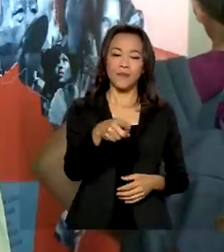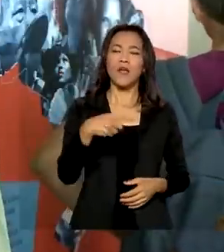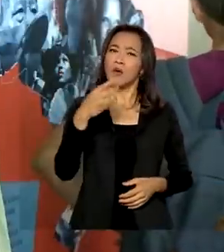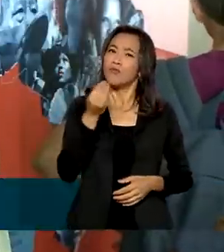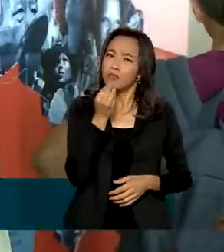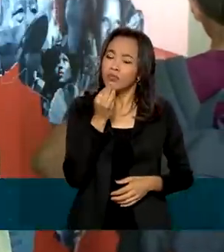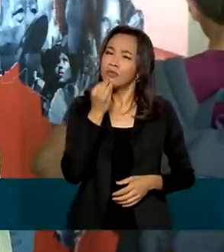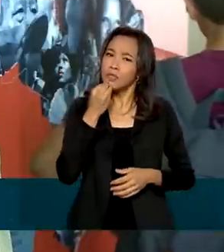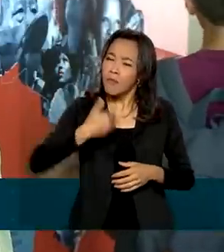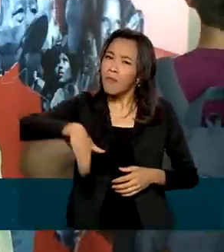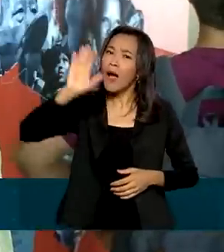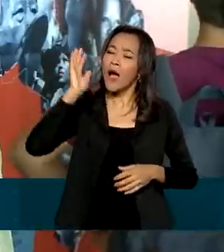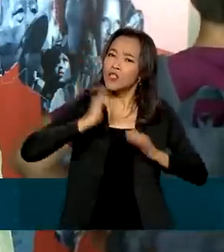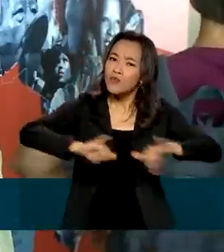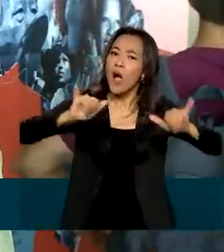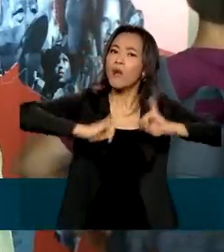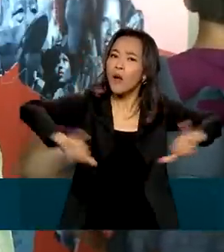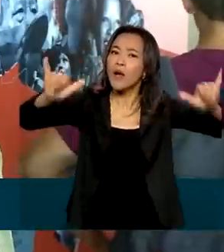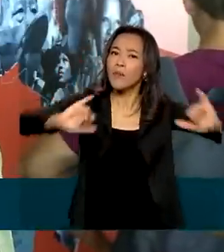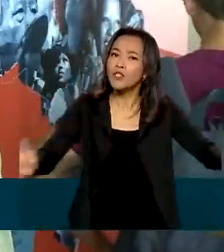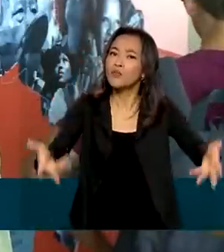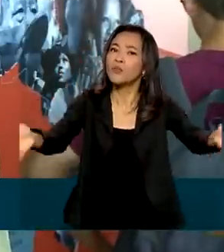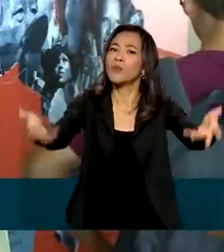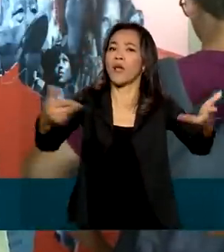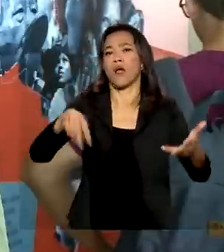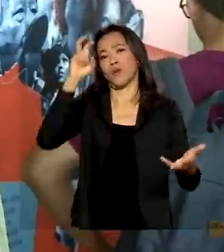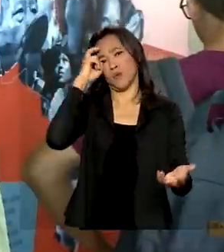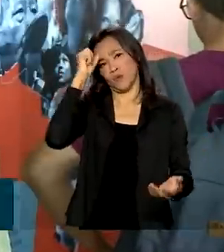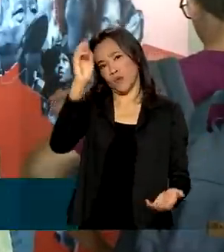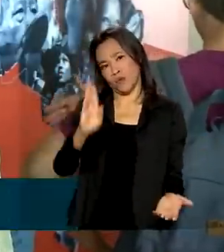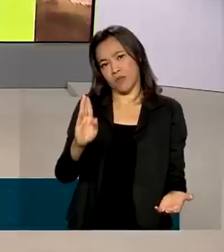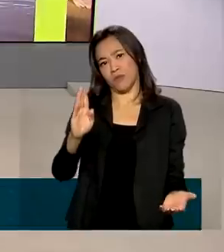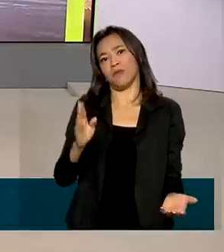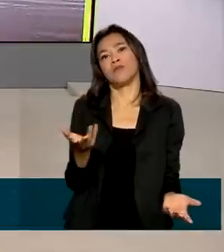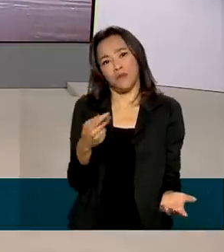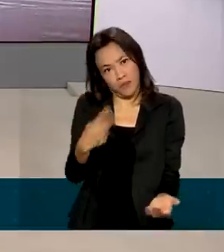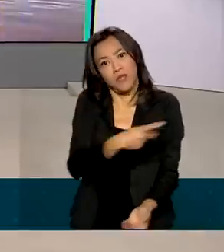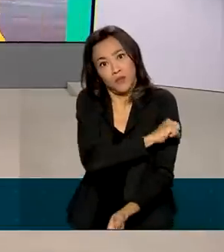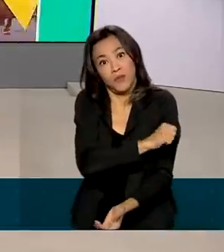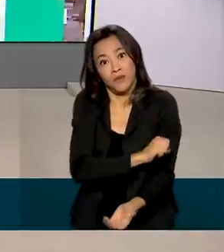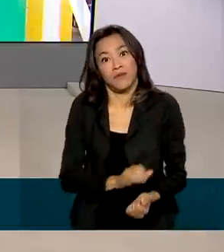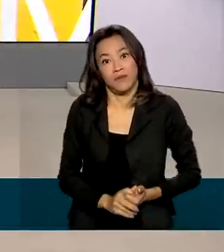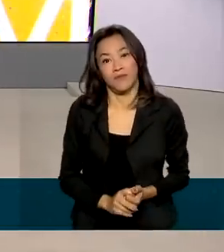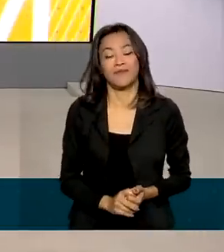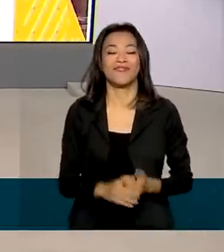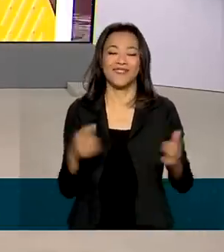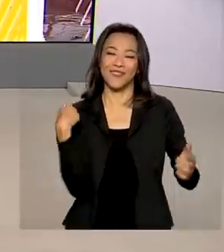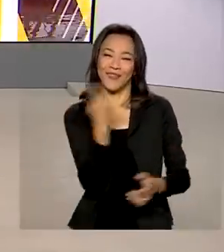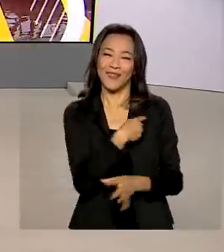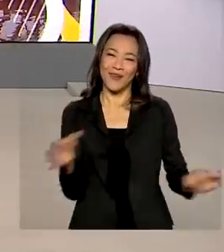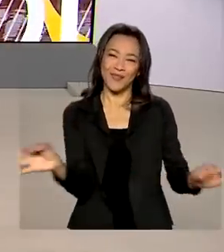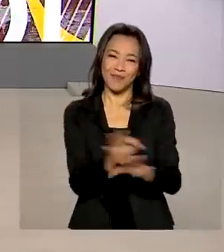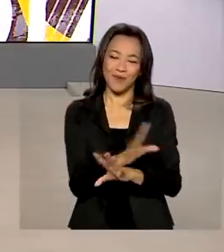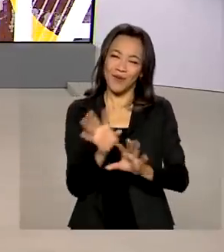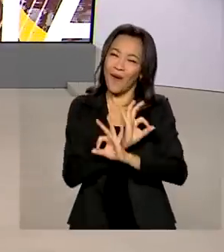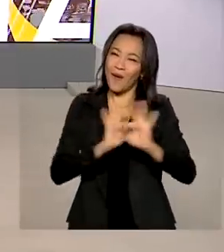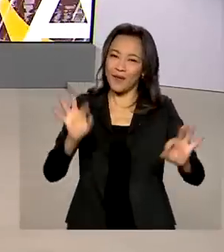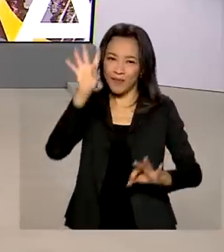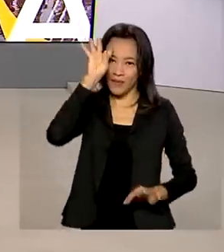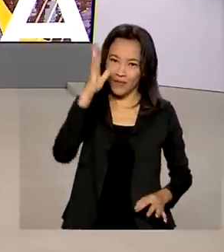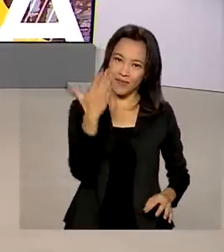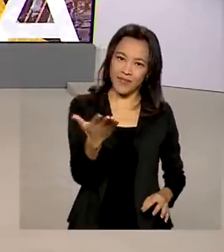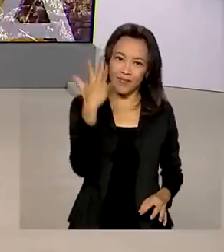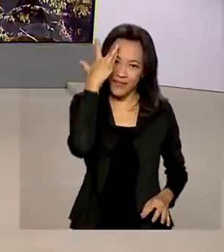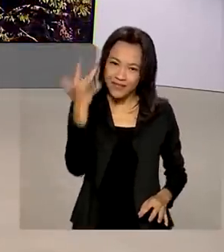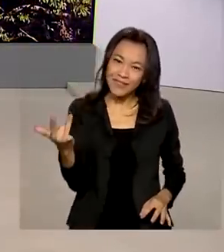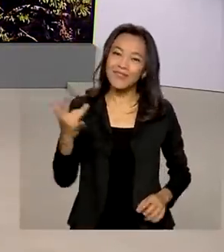divulgado para estimular a cultura aqui no Rio de Janeiro, no Brasil como um todo. E a gente fica por aqui, uma ótima quarta-feira para você